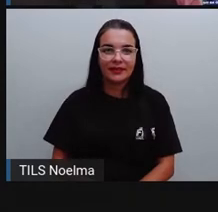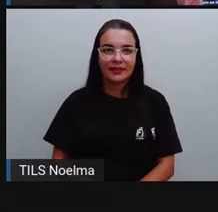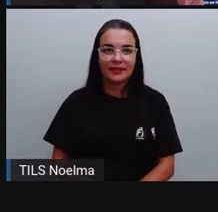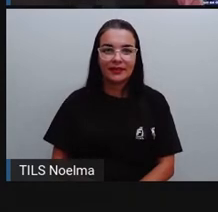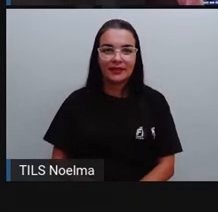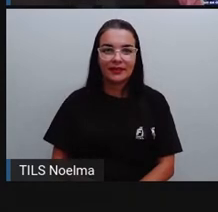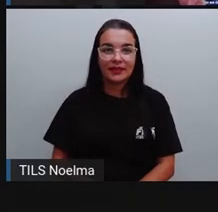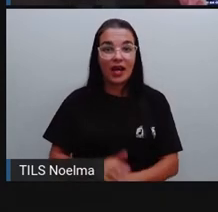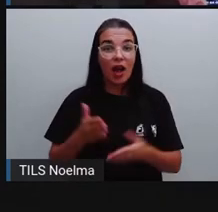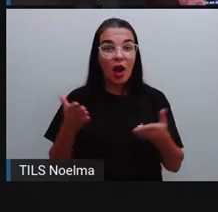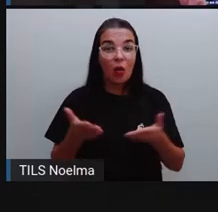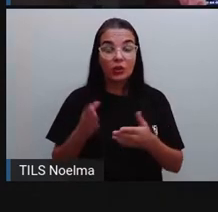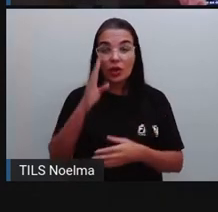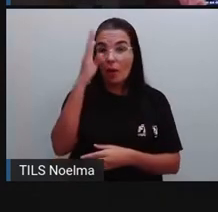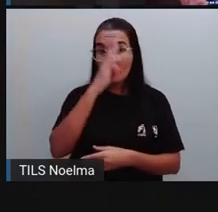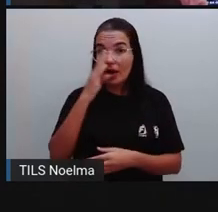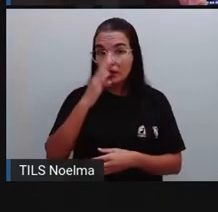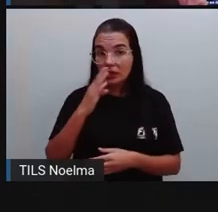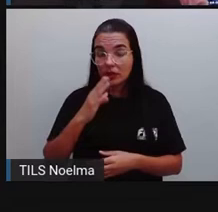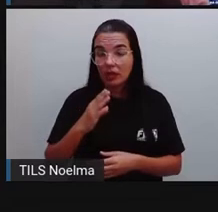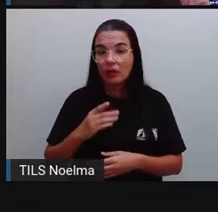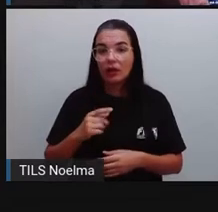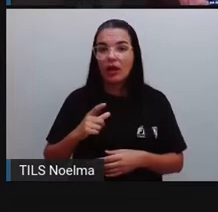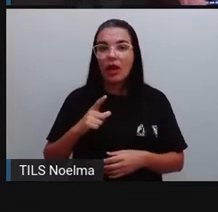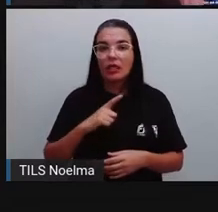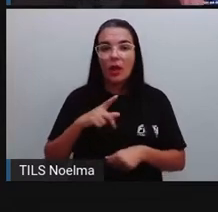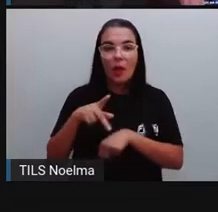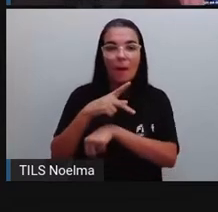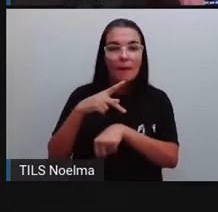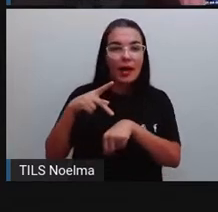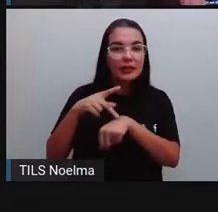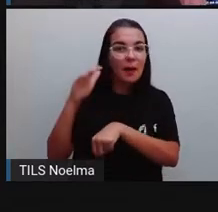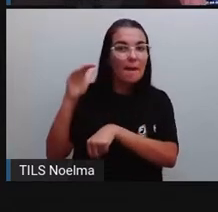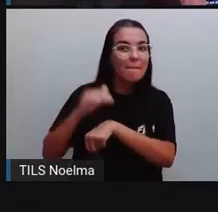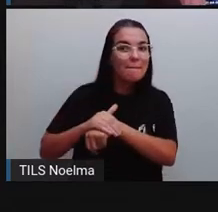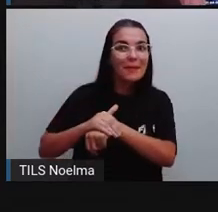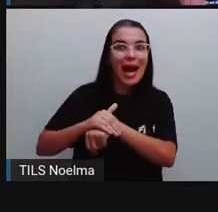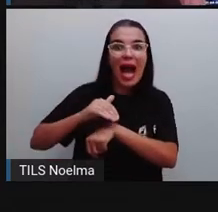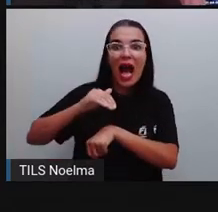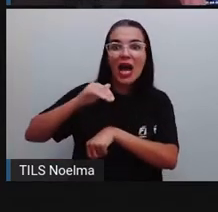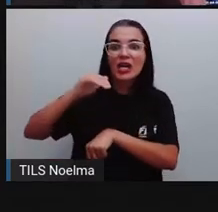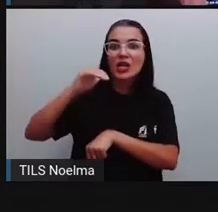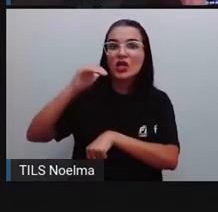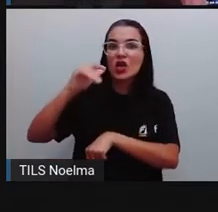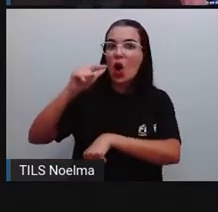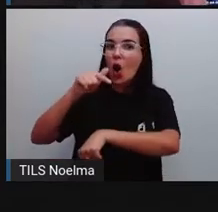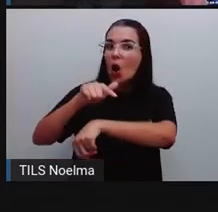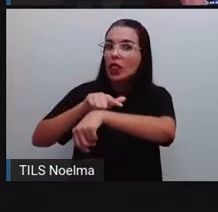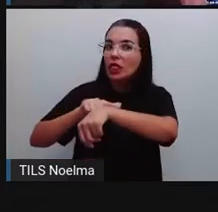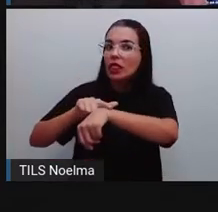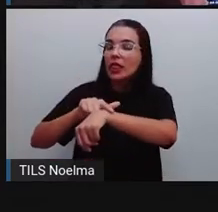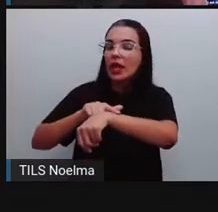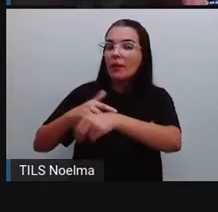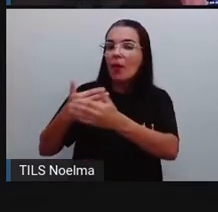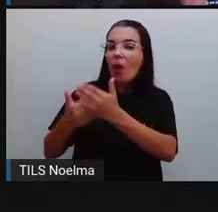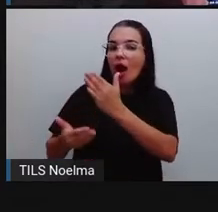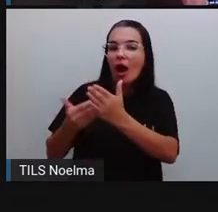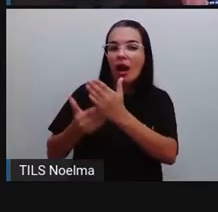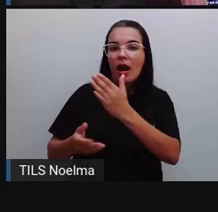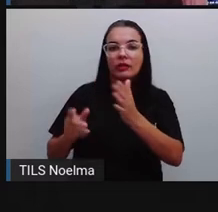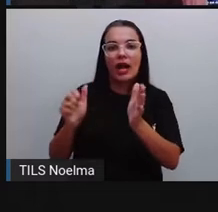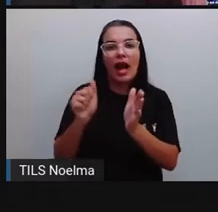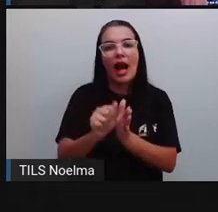O Brasil é, atualmente, o país com maior média de tempo gasto em